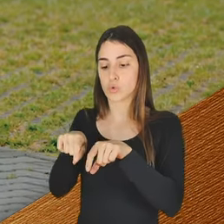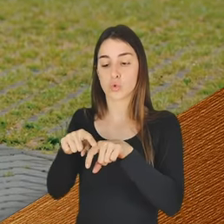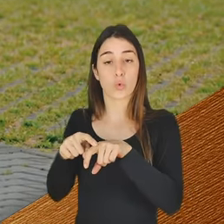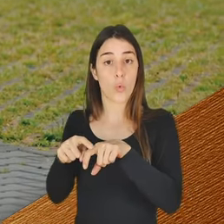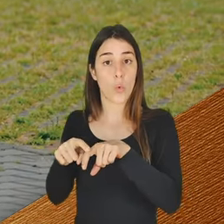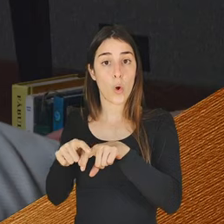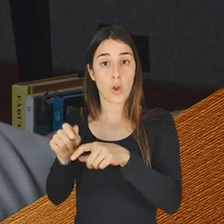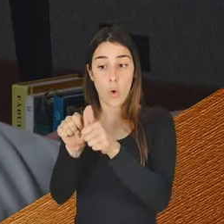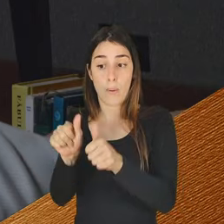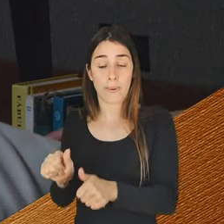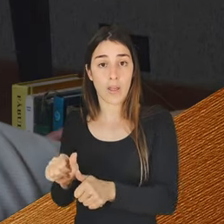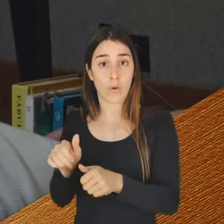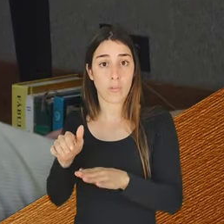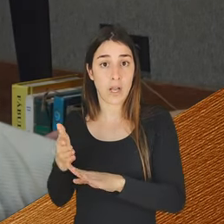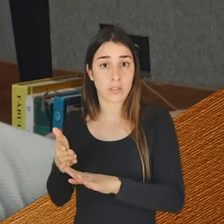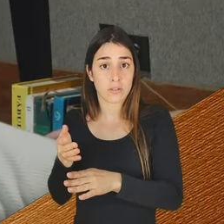de saúde.